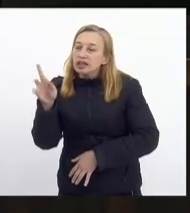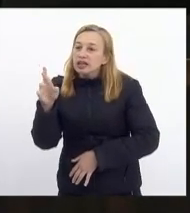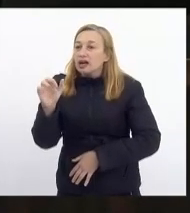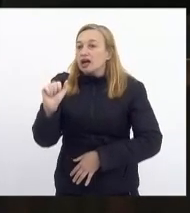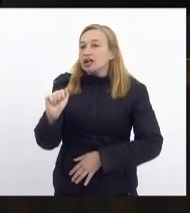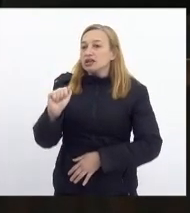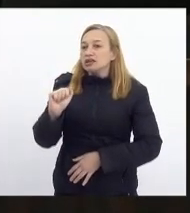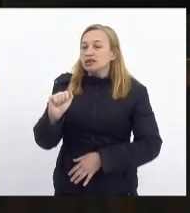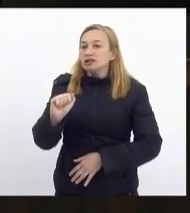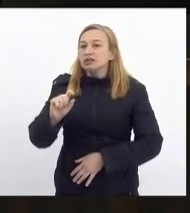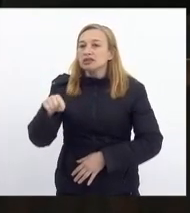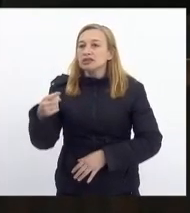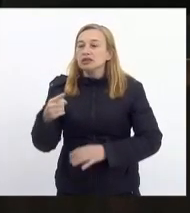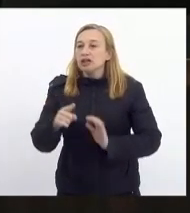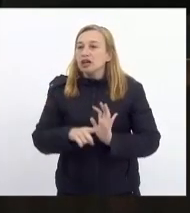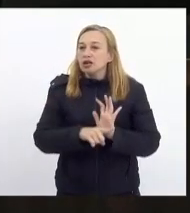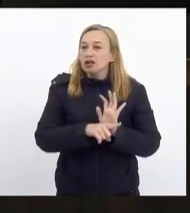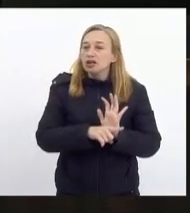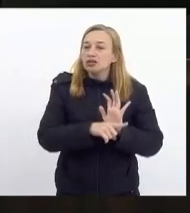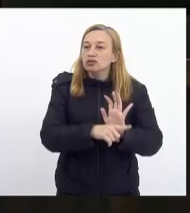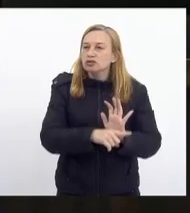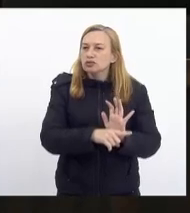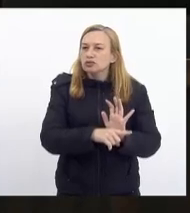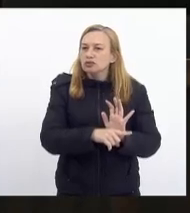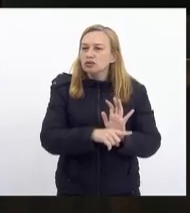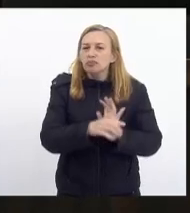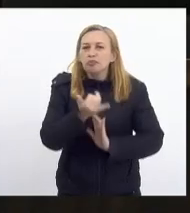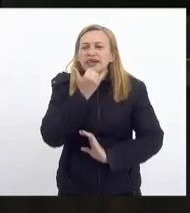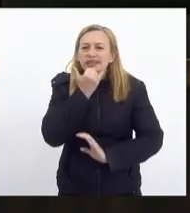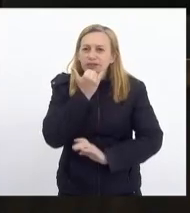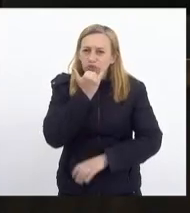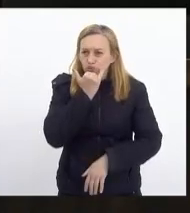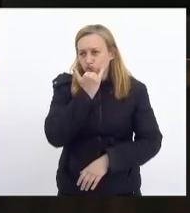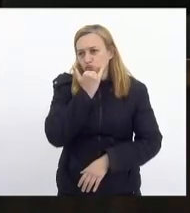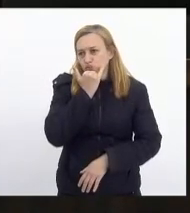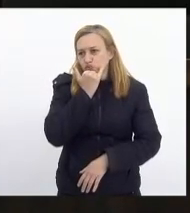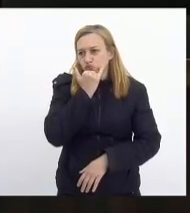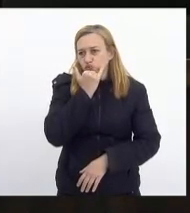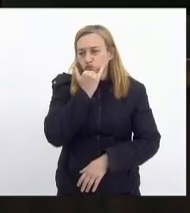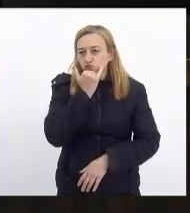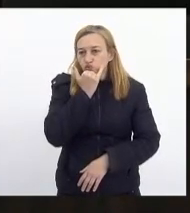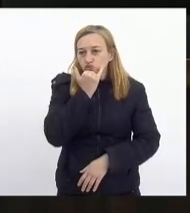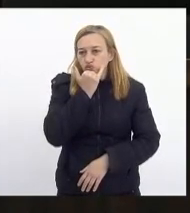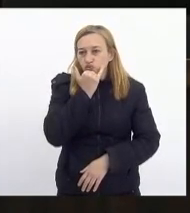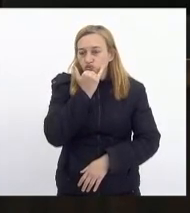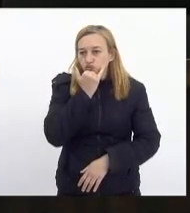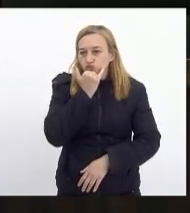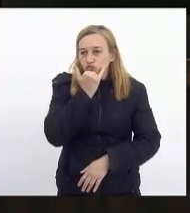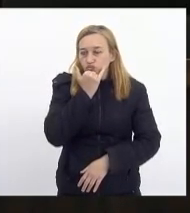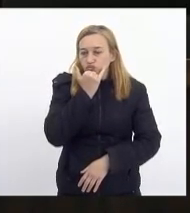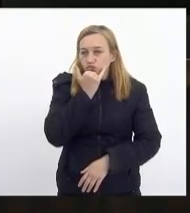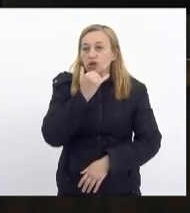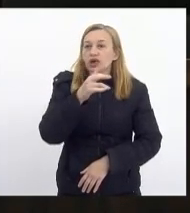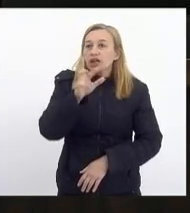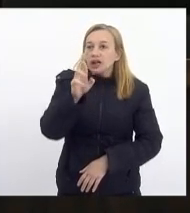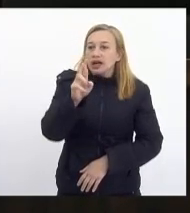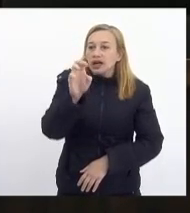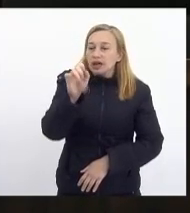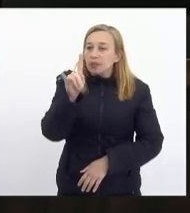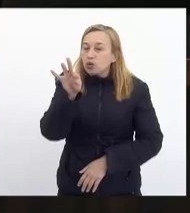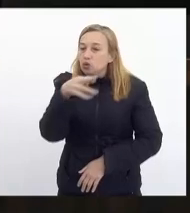dispõe sobre a recuperação... Perdão. E dispõe sobre a reprodução,